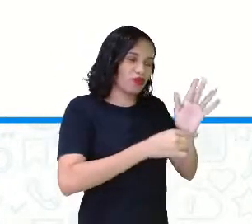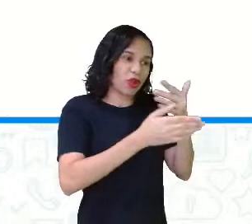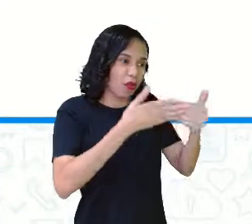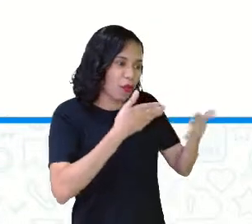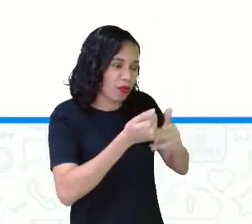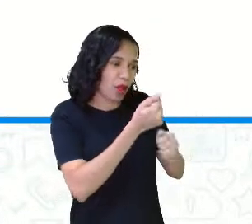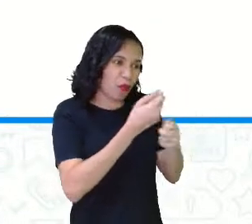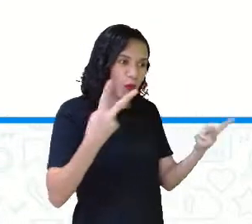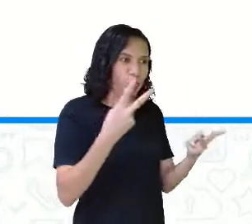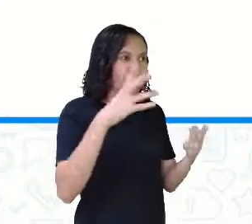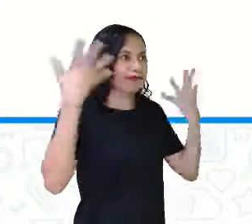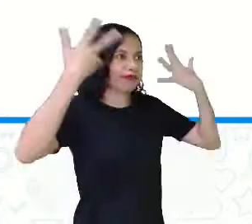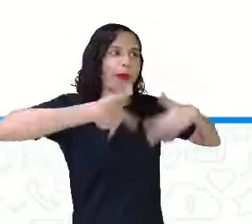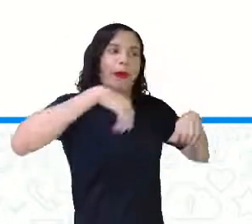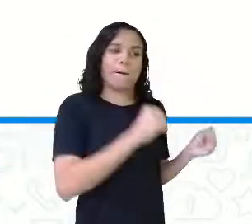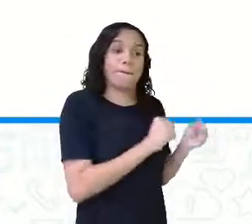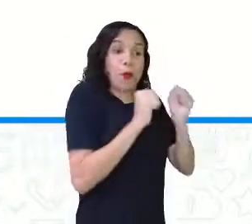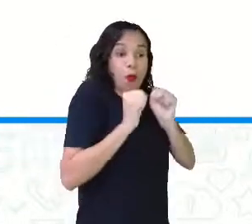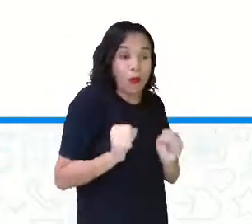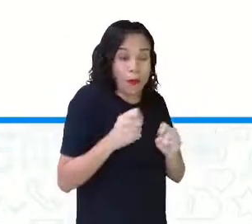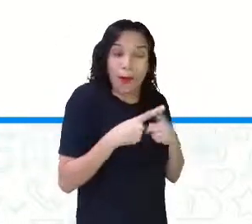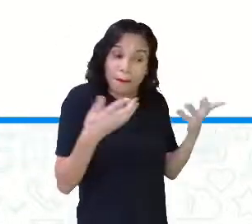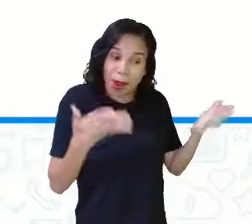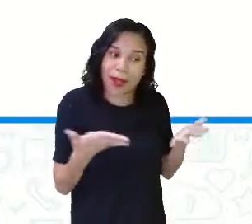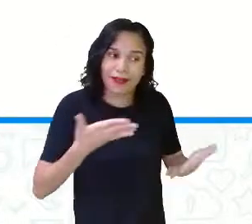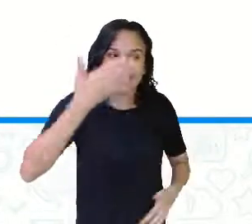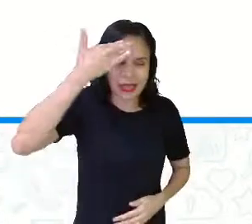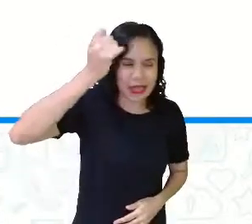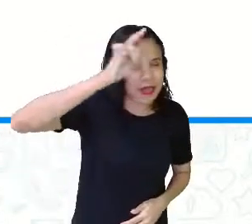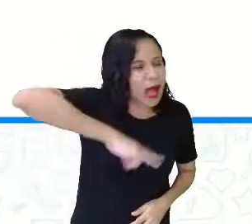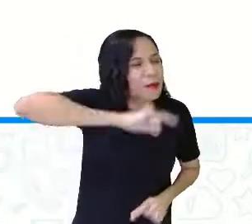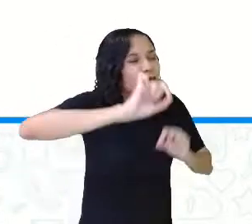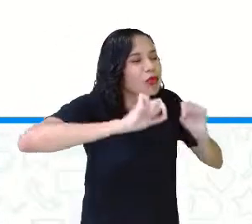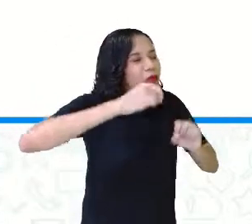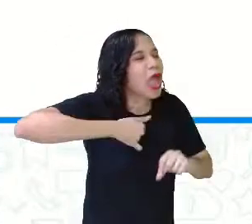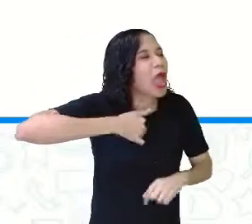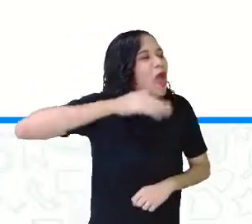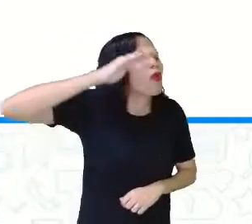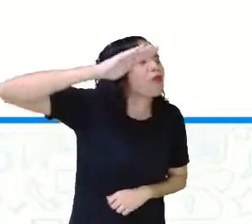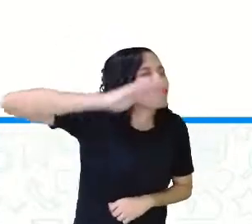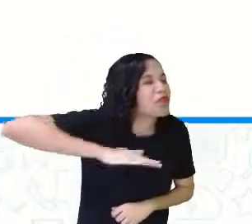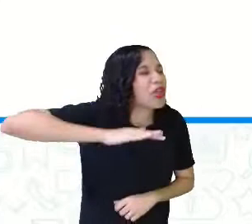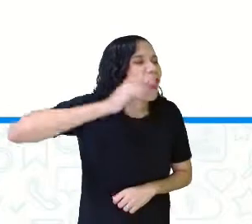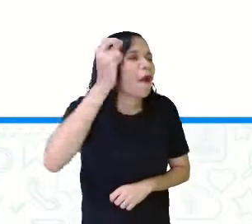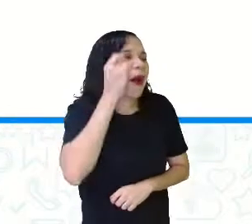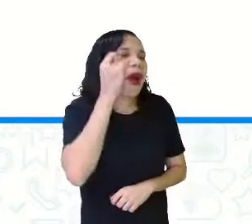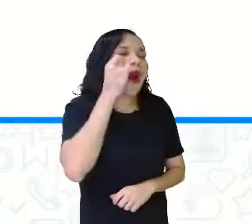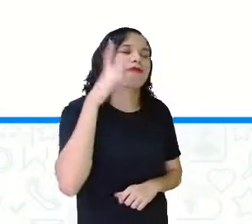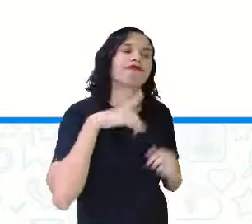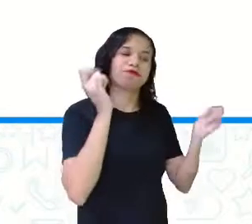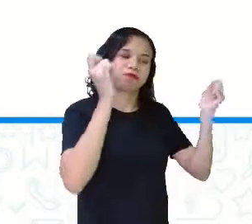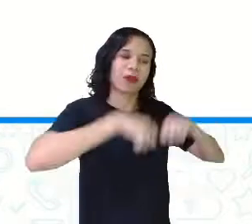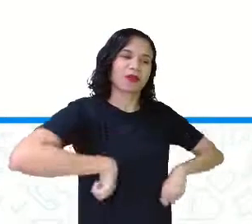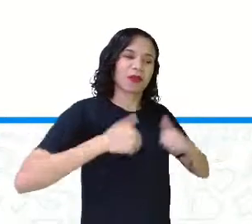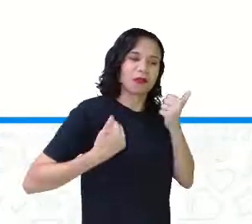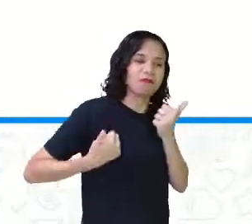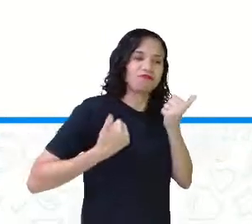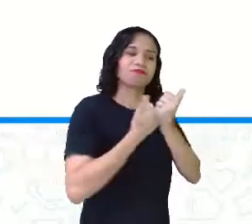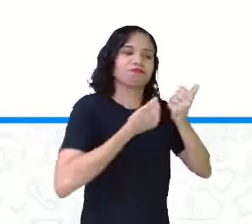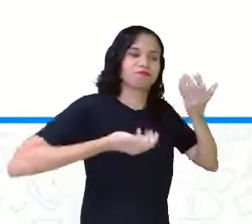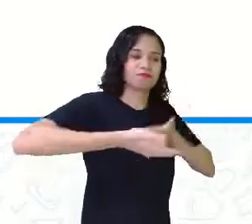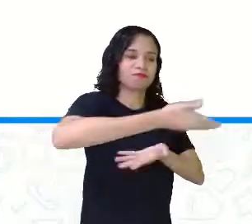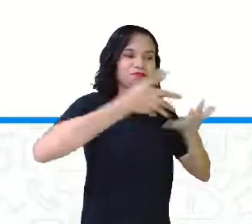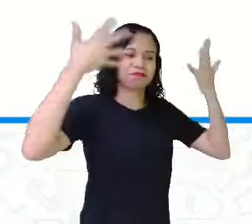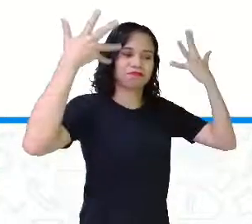favor em troca do seu. Mas agora sabe que mesmo um pequeno rato é capaz de retribuir um favor a um